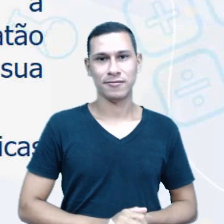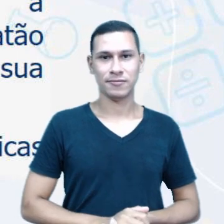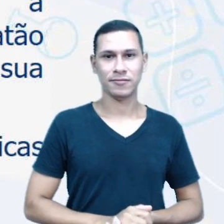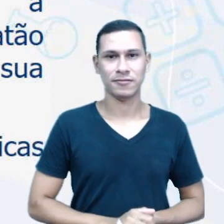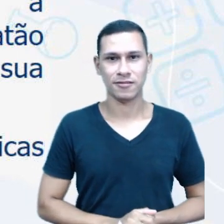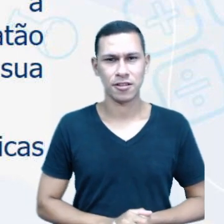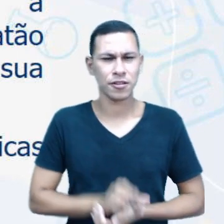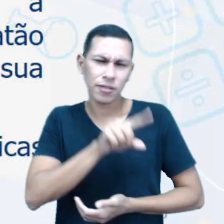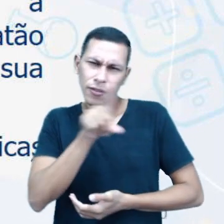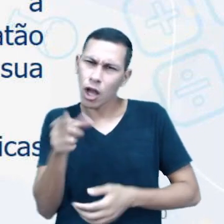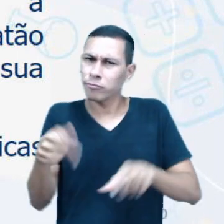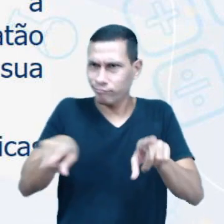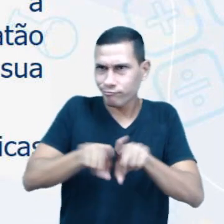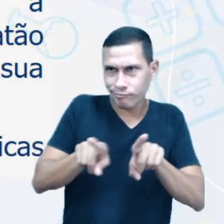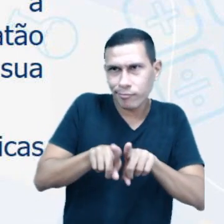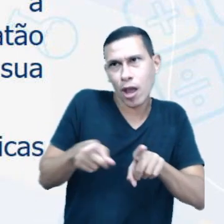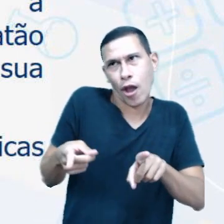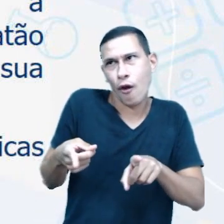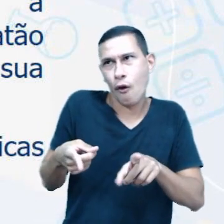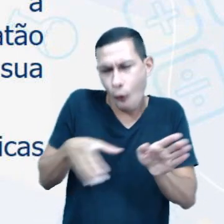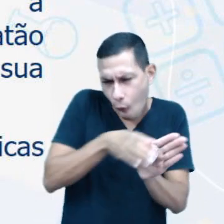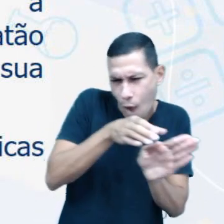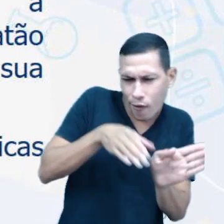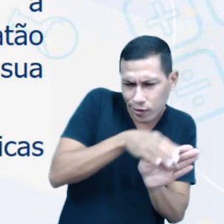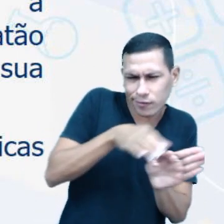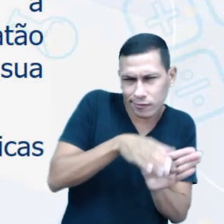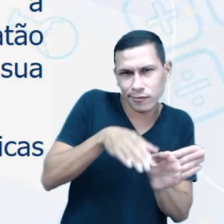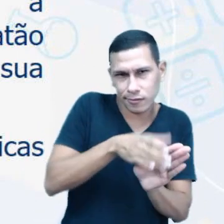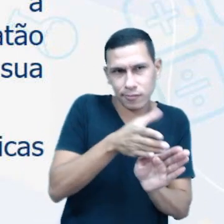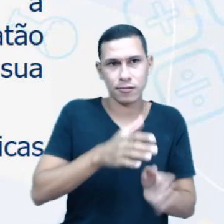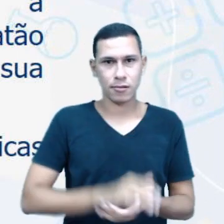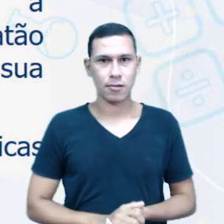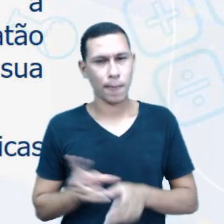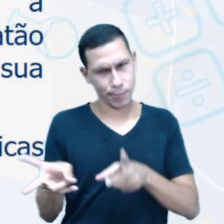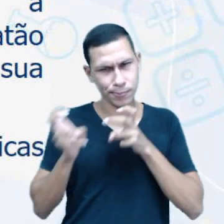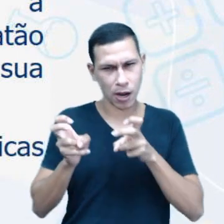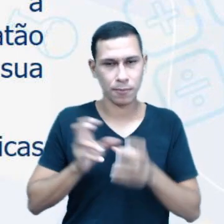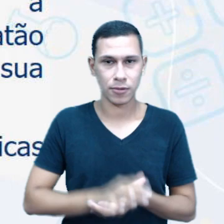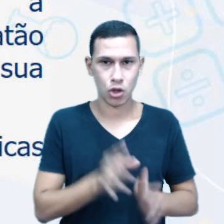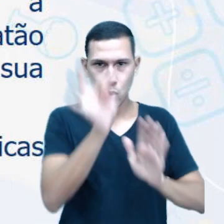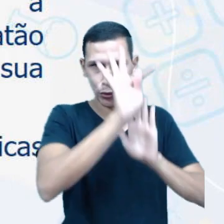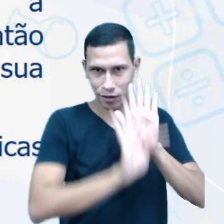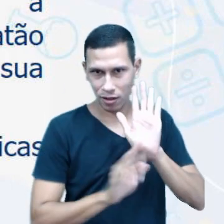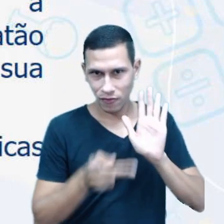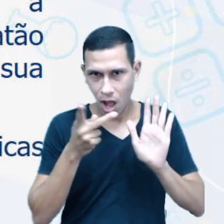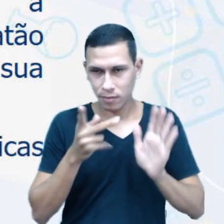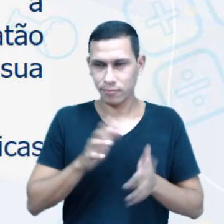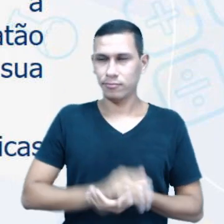e que vocês sigam as orientações. Vamos ver? O texto diz o seguinte.